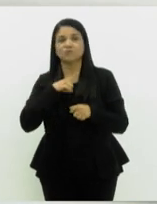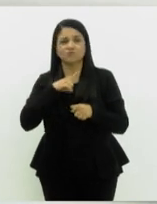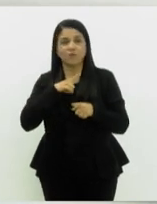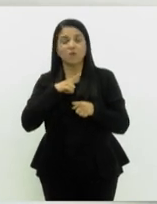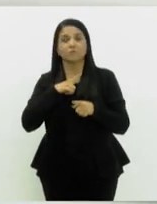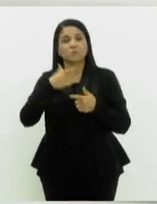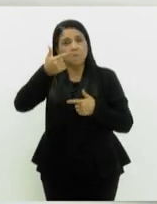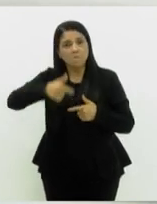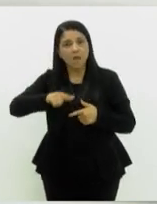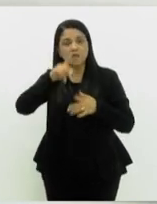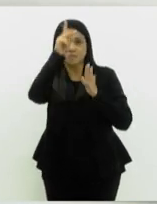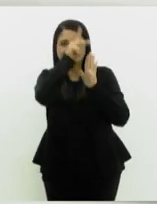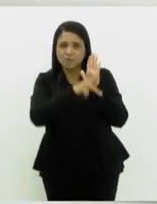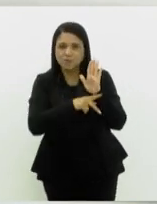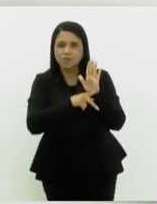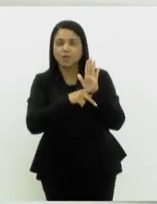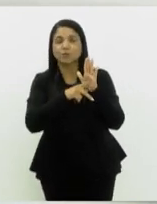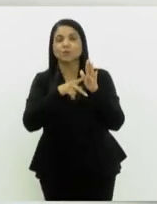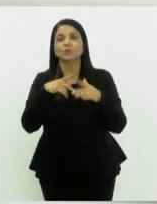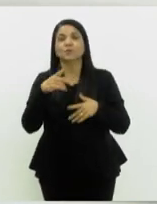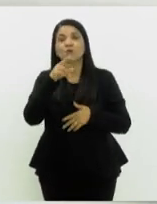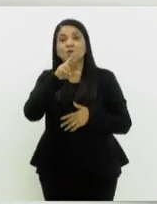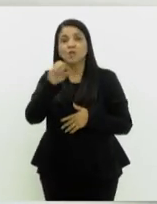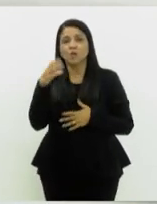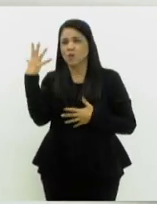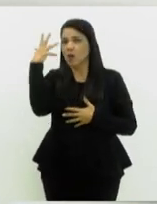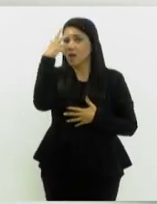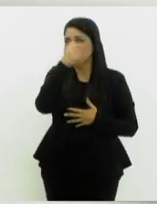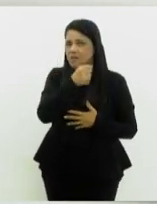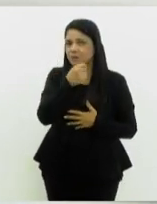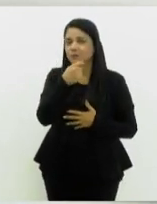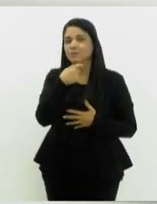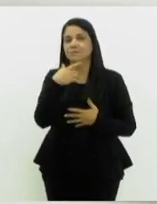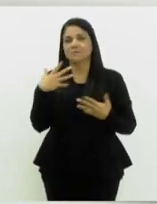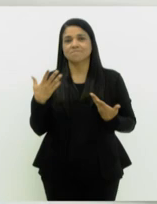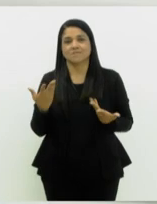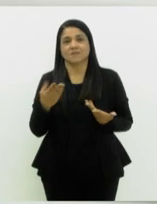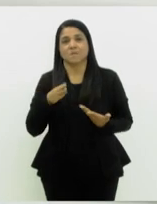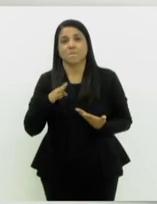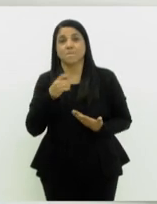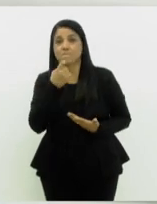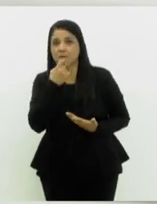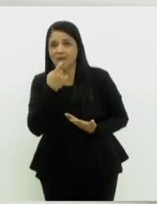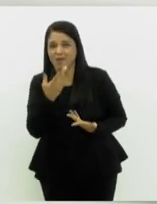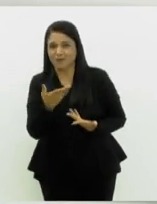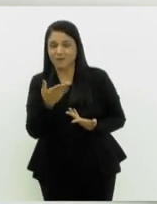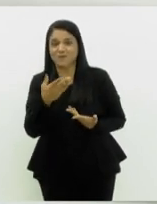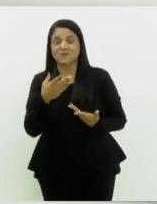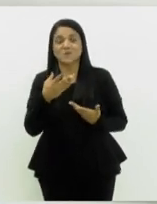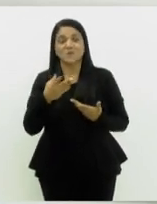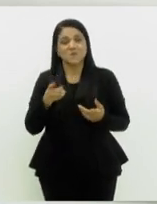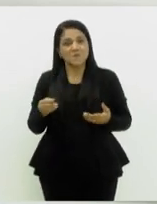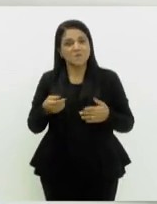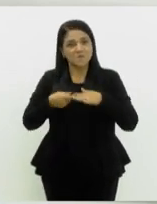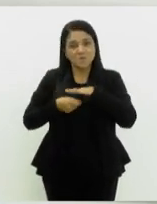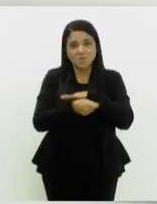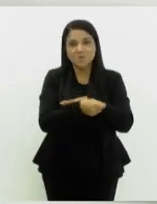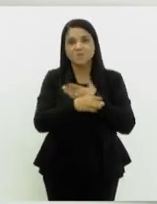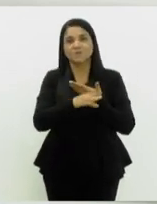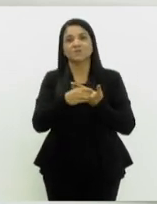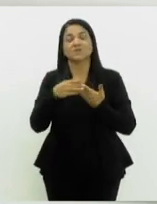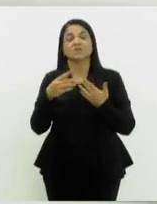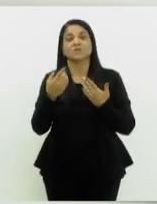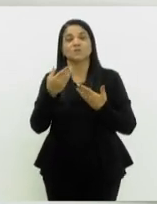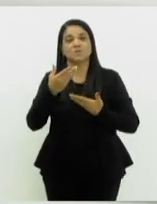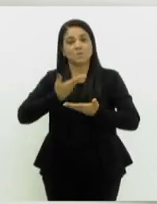uma edição do projeto O Rio Continua Lindo e Perto. Tem o objetivo de promover o Rio de Janeiro no mercado chileno. O